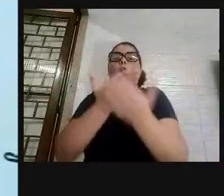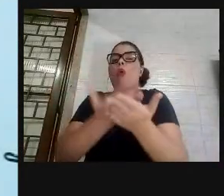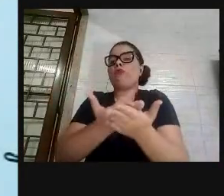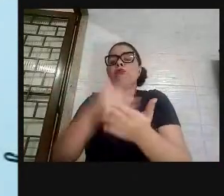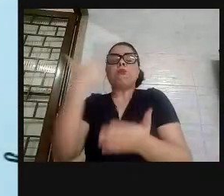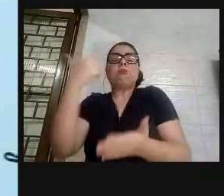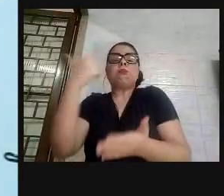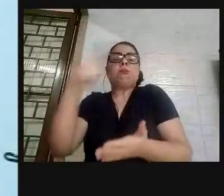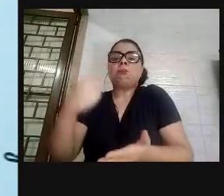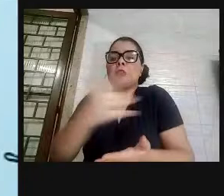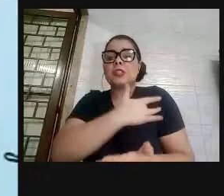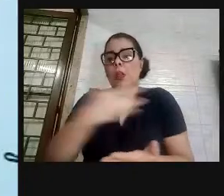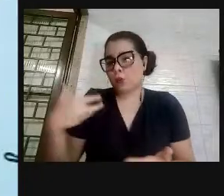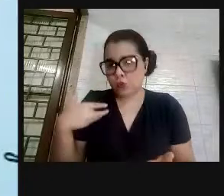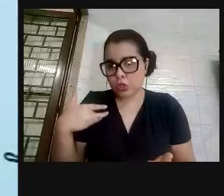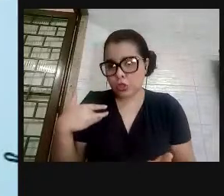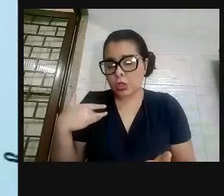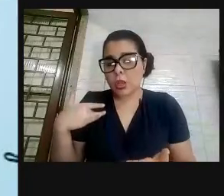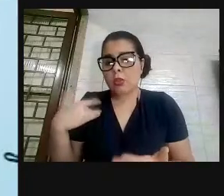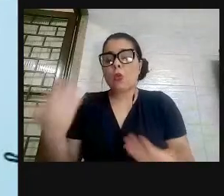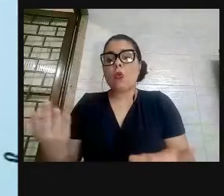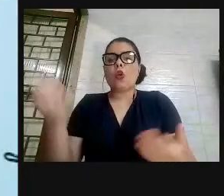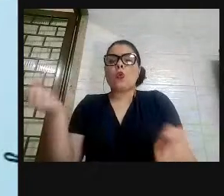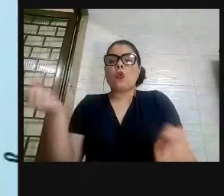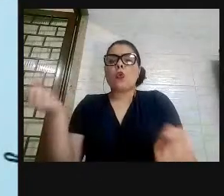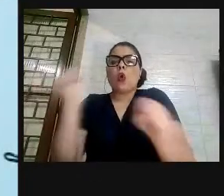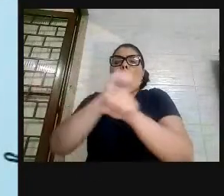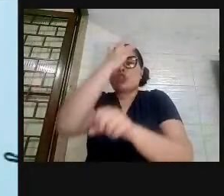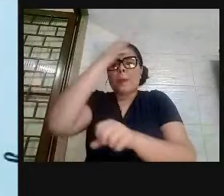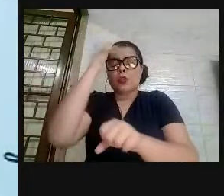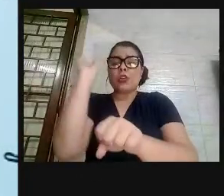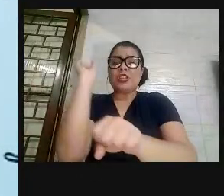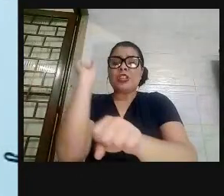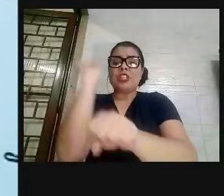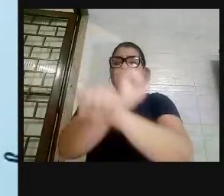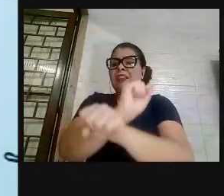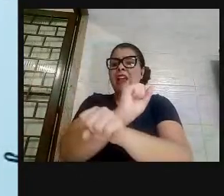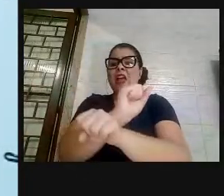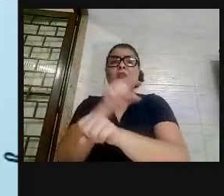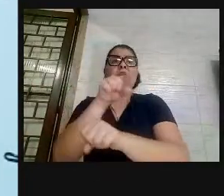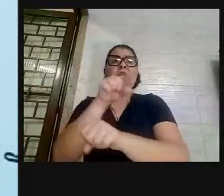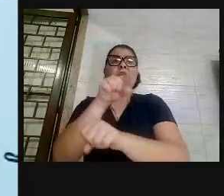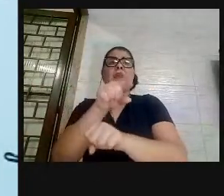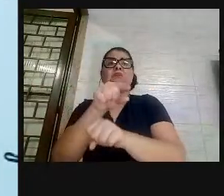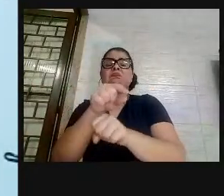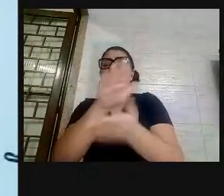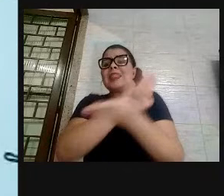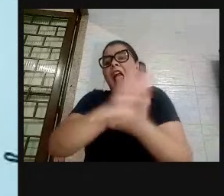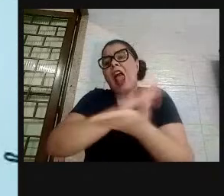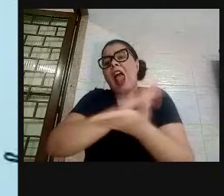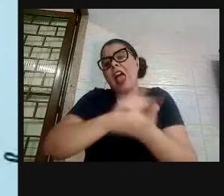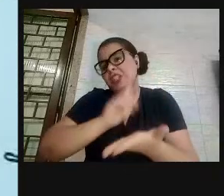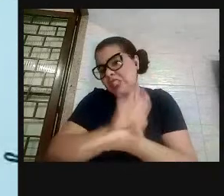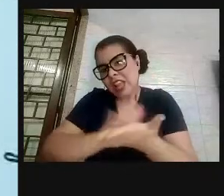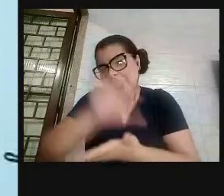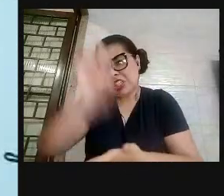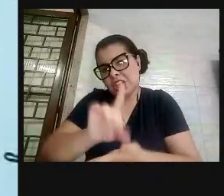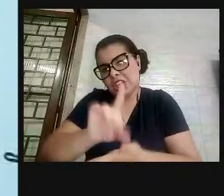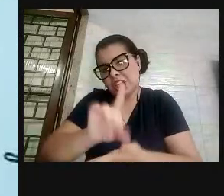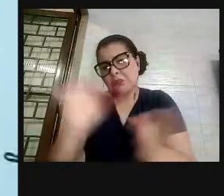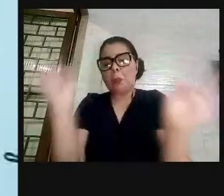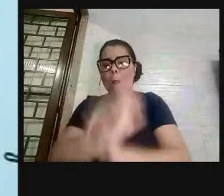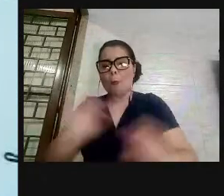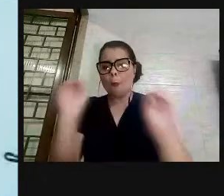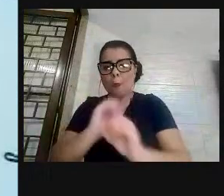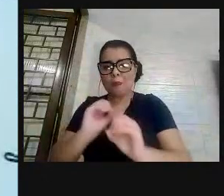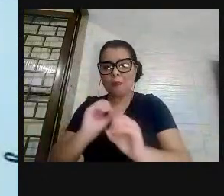em que os escravos eram tratados como coisa, como objeto, como mercadoria. Só no século XX, com a